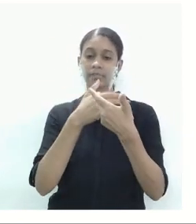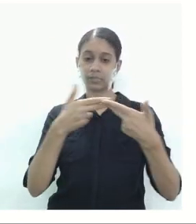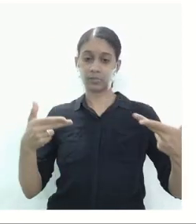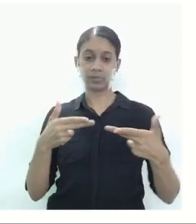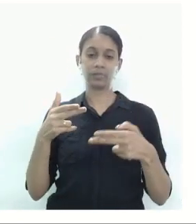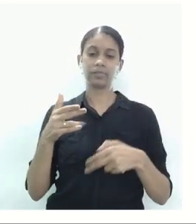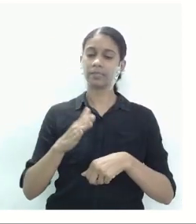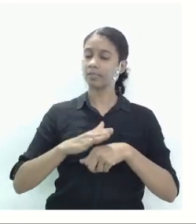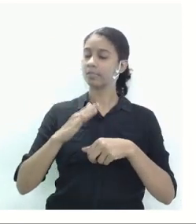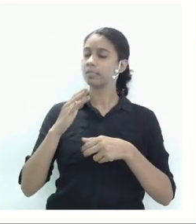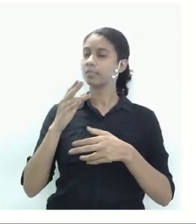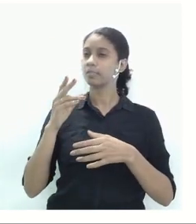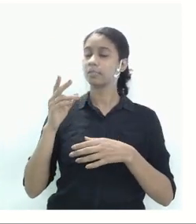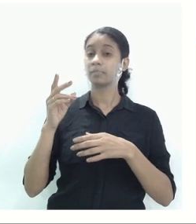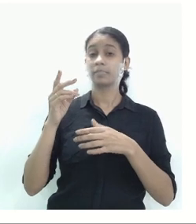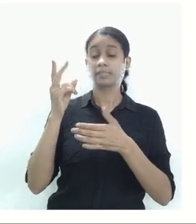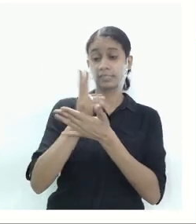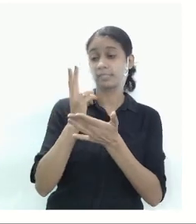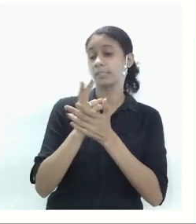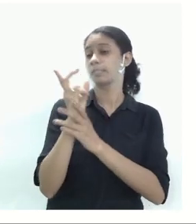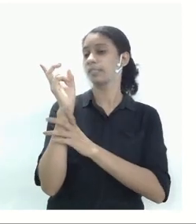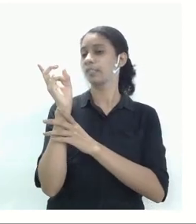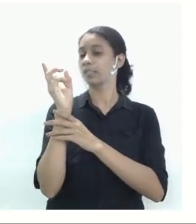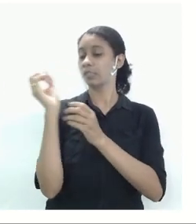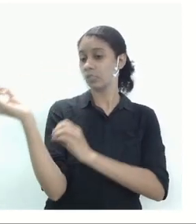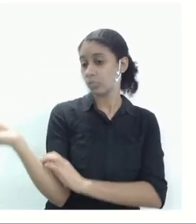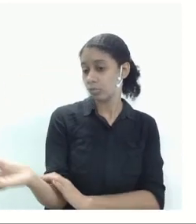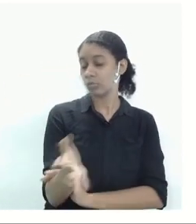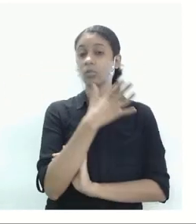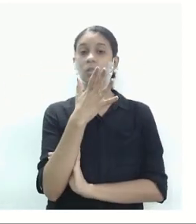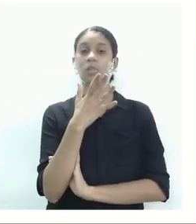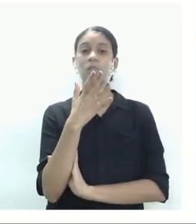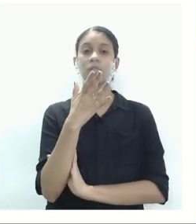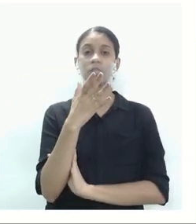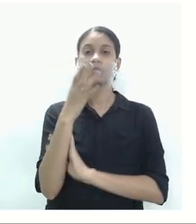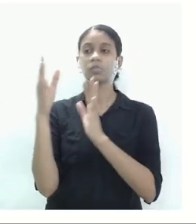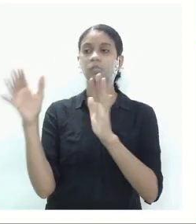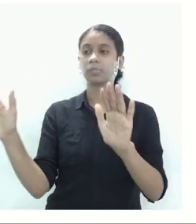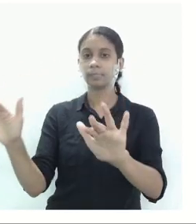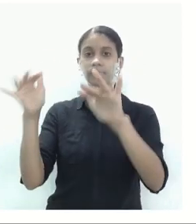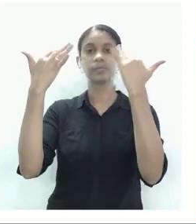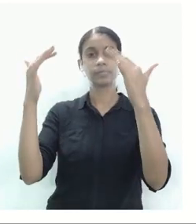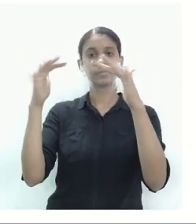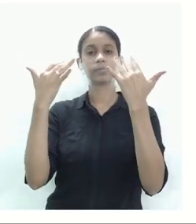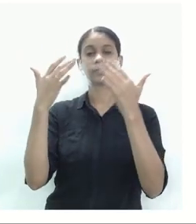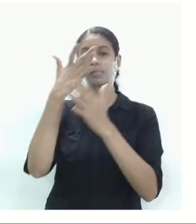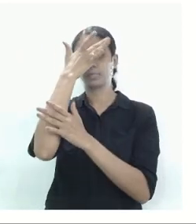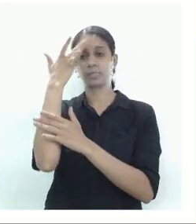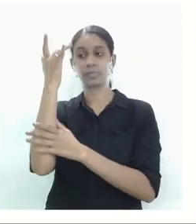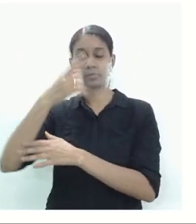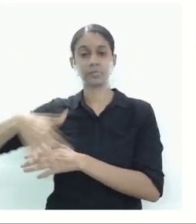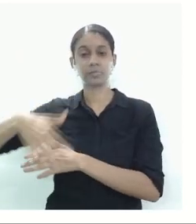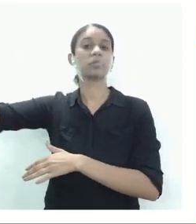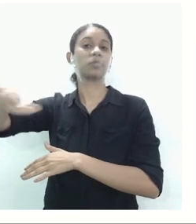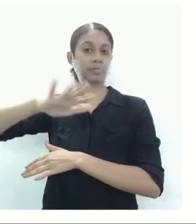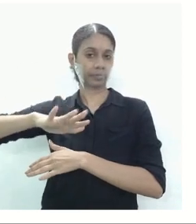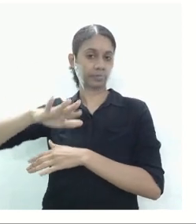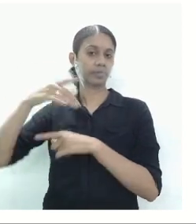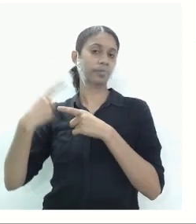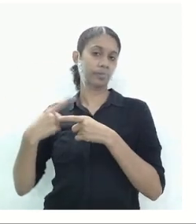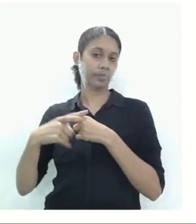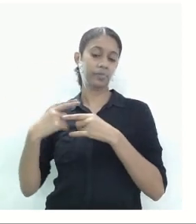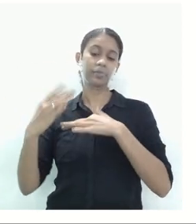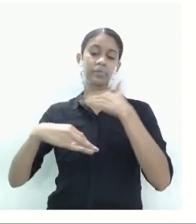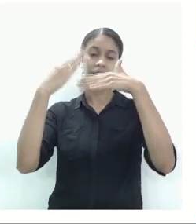cada vez mais complexos e novos para atrair o seu consumidor. porque esses